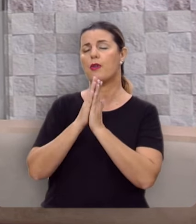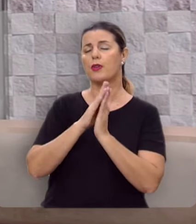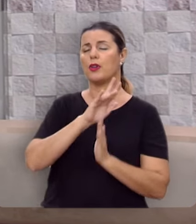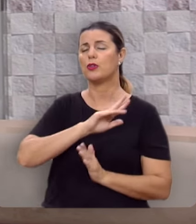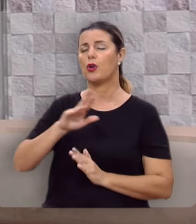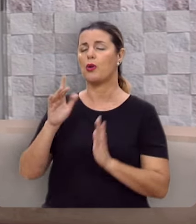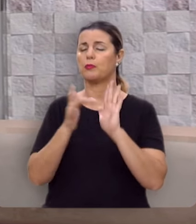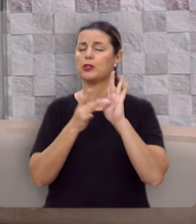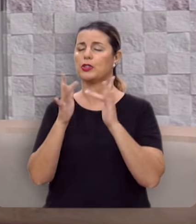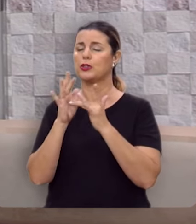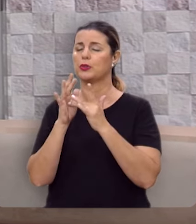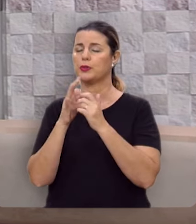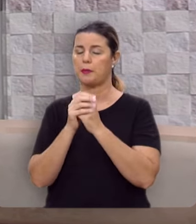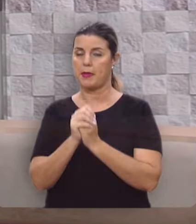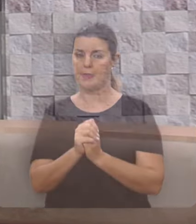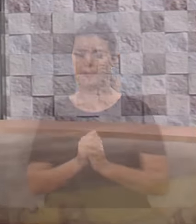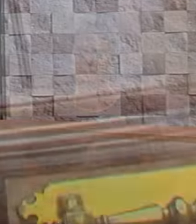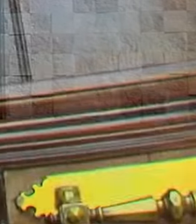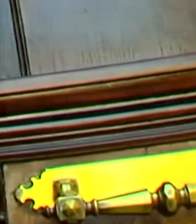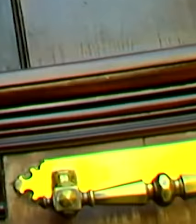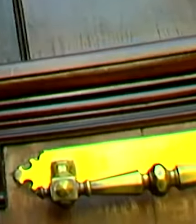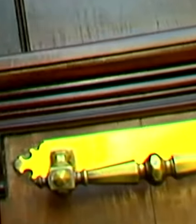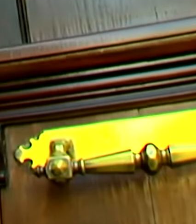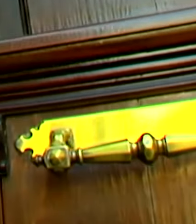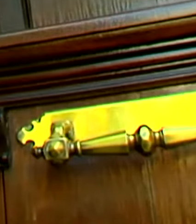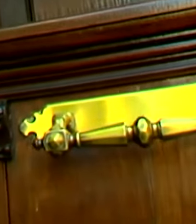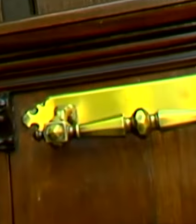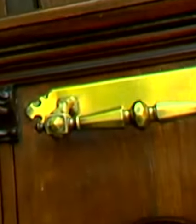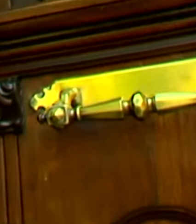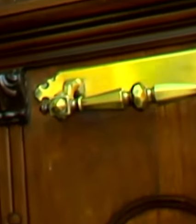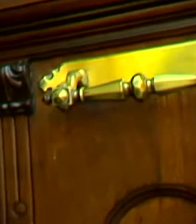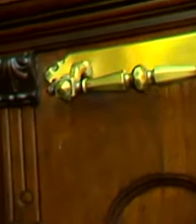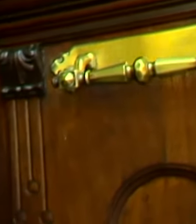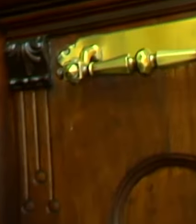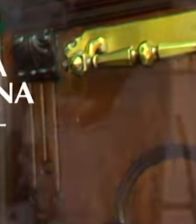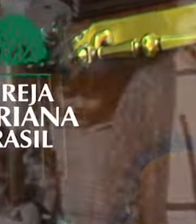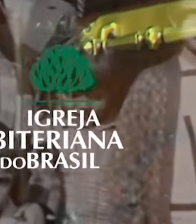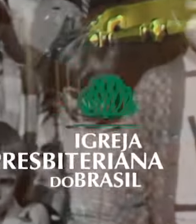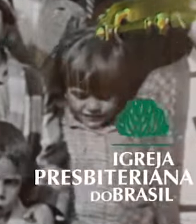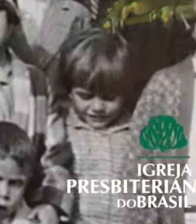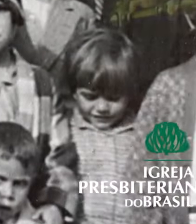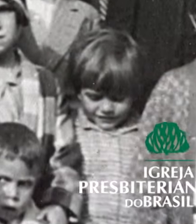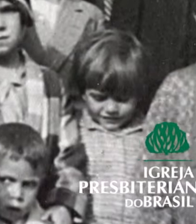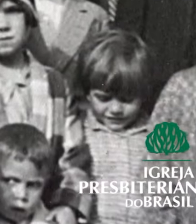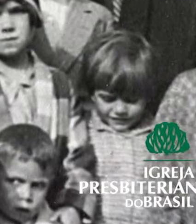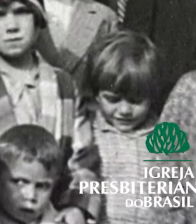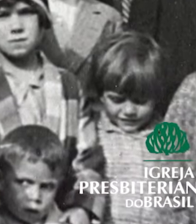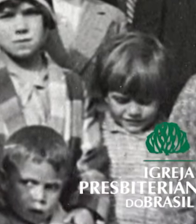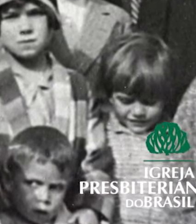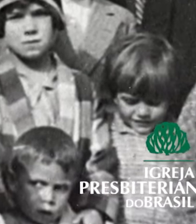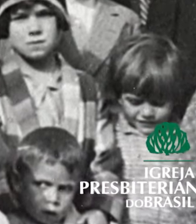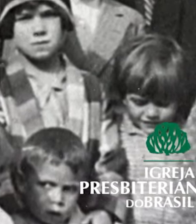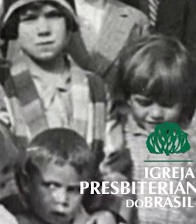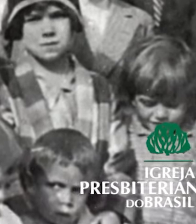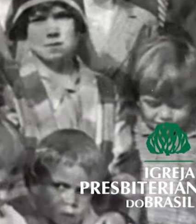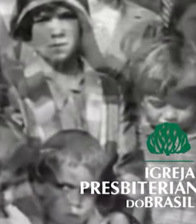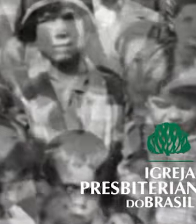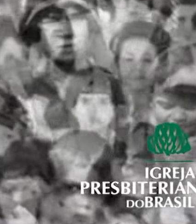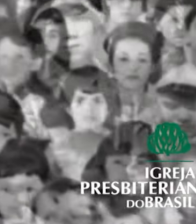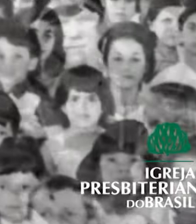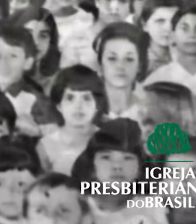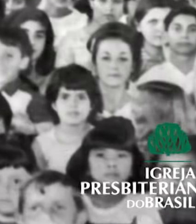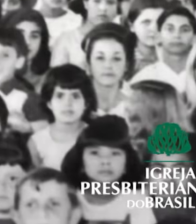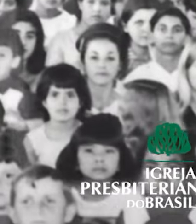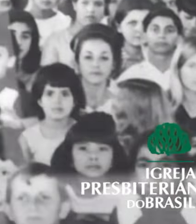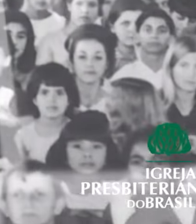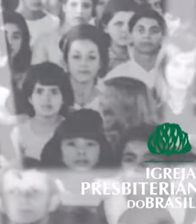Assim eu oro em nome de Jesus. Amém. A Igreja Presbiteriana do Brasil é fruto de uma ação missionária da Igreja